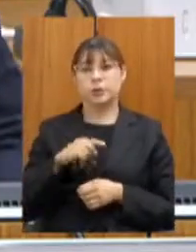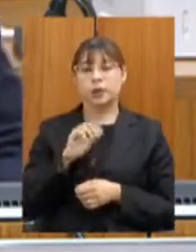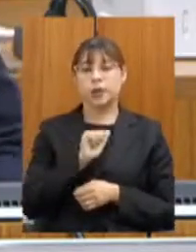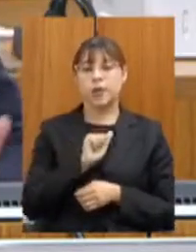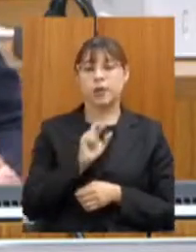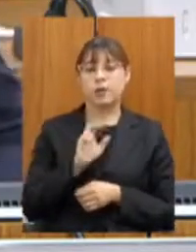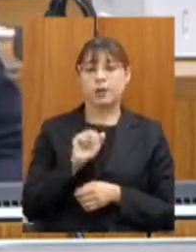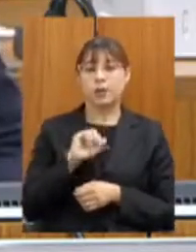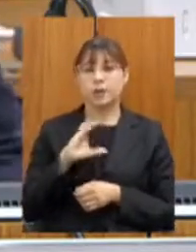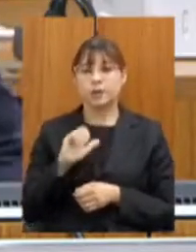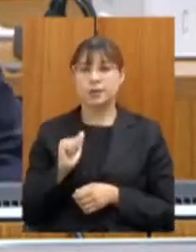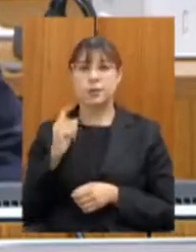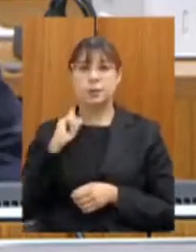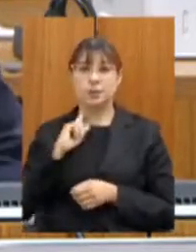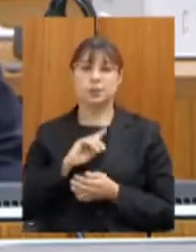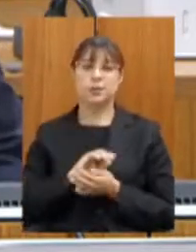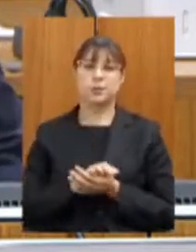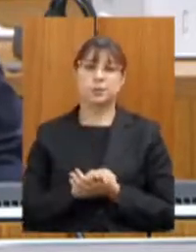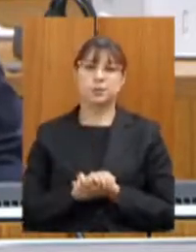Minas. Vamos seguir.